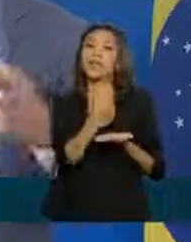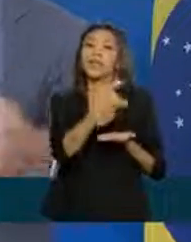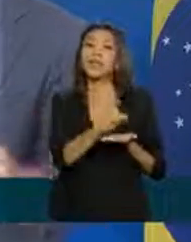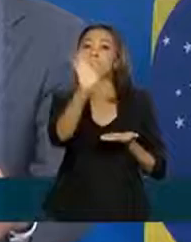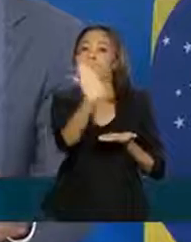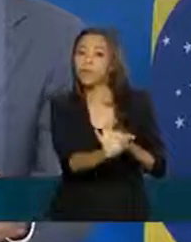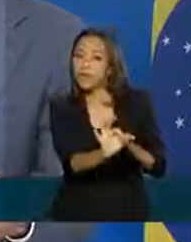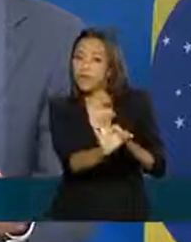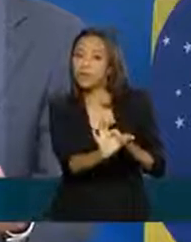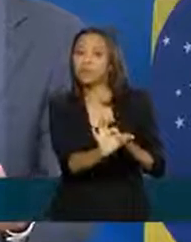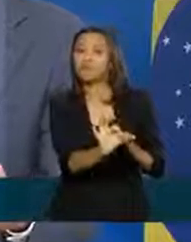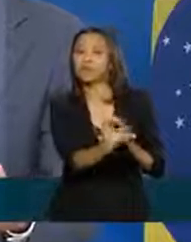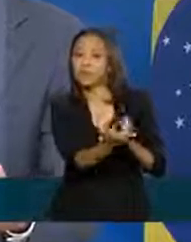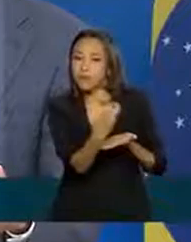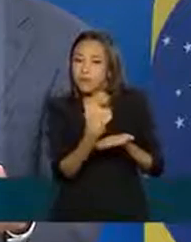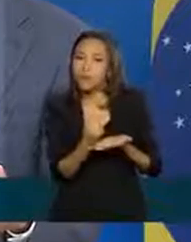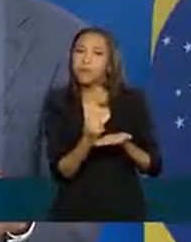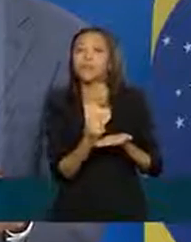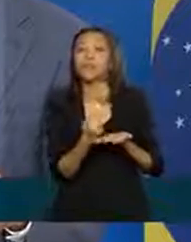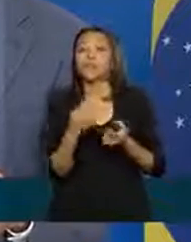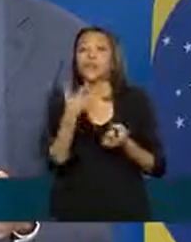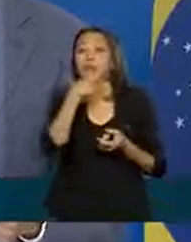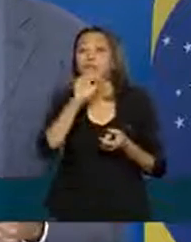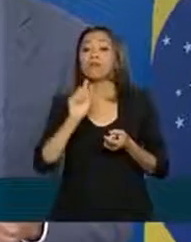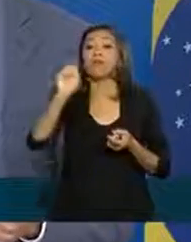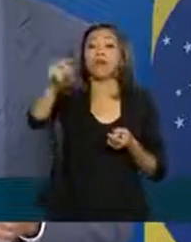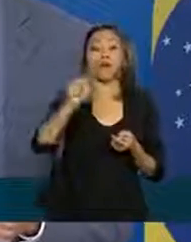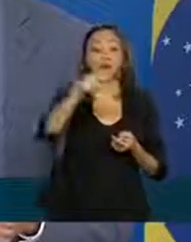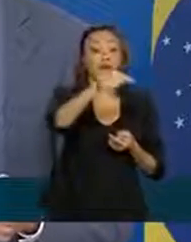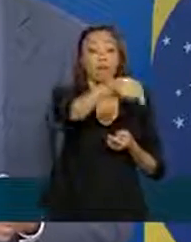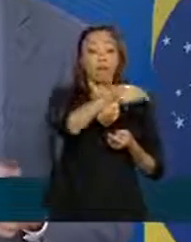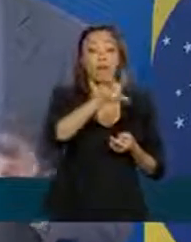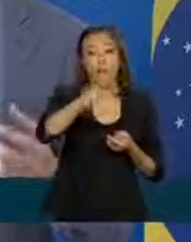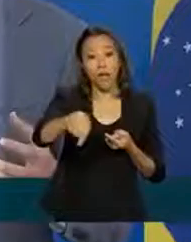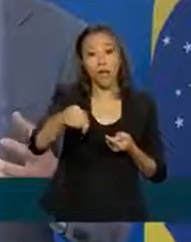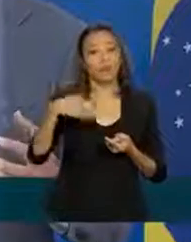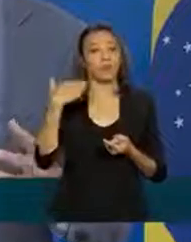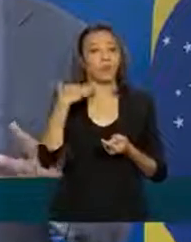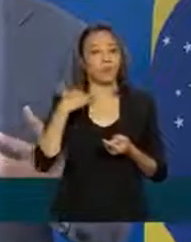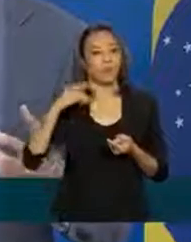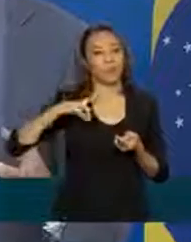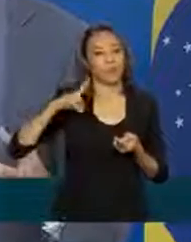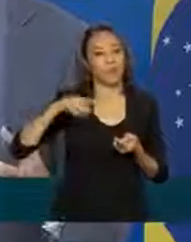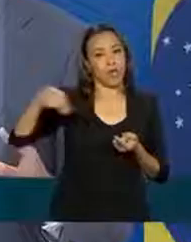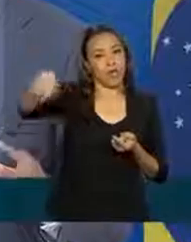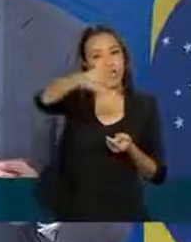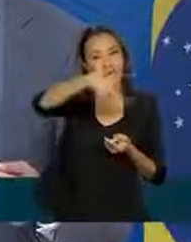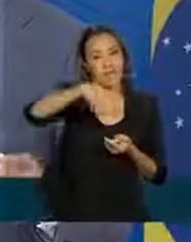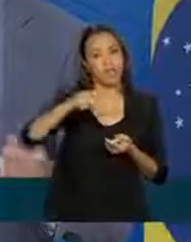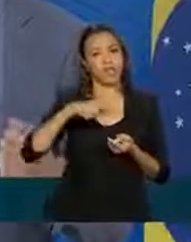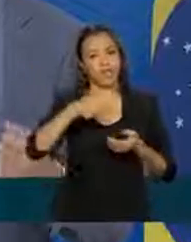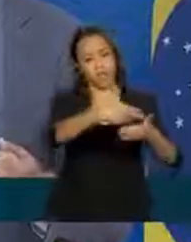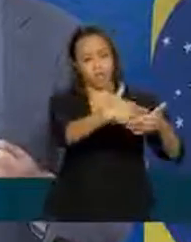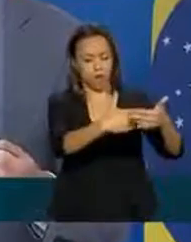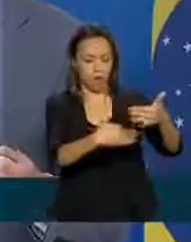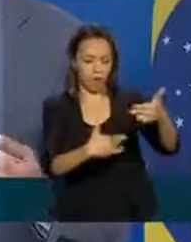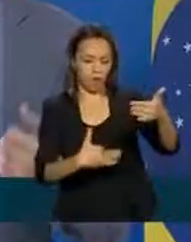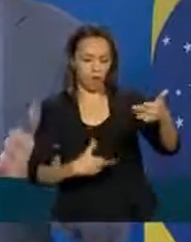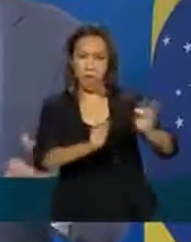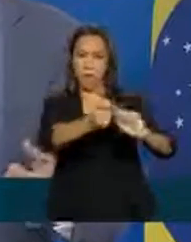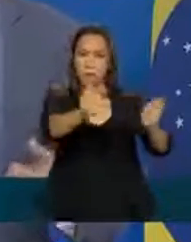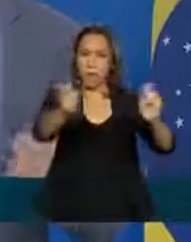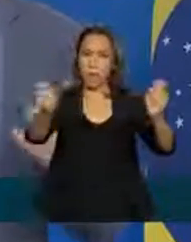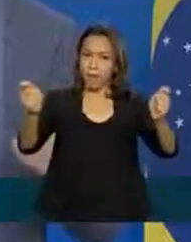e por fim quem opera a linha na ponta é o banco privado então o banco privado que tem a folha de pagamento das